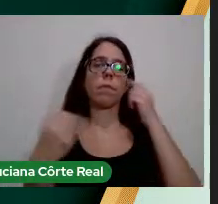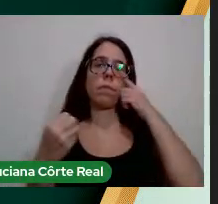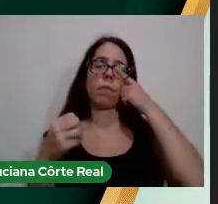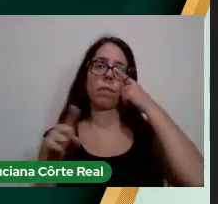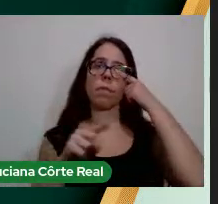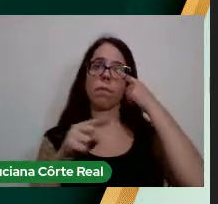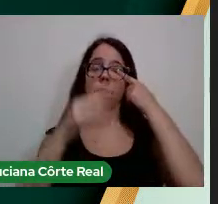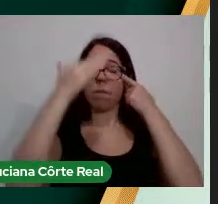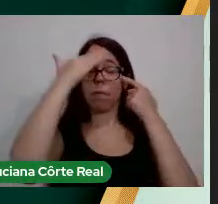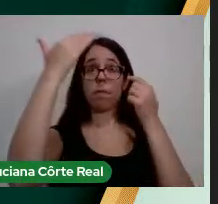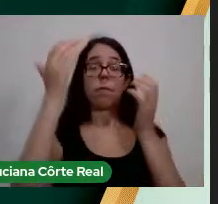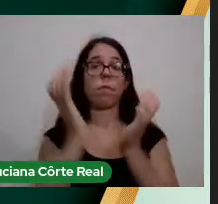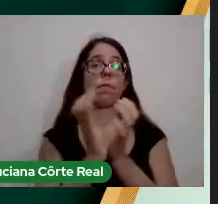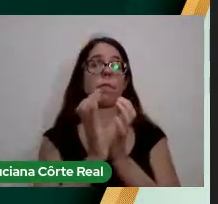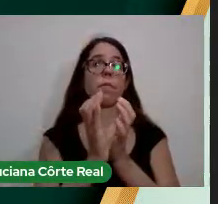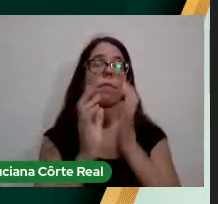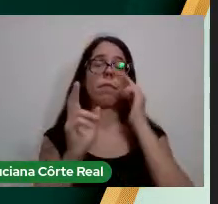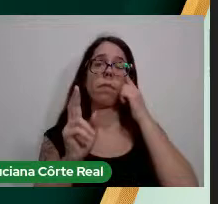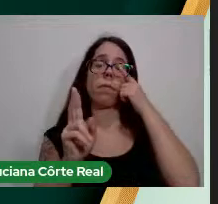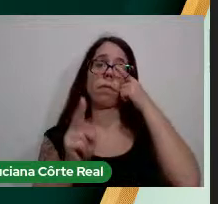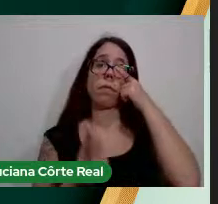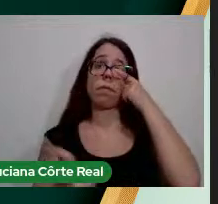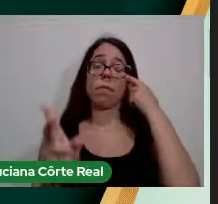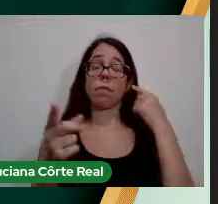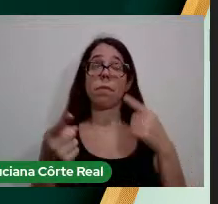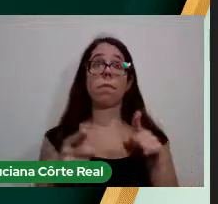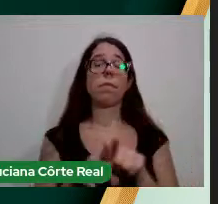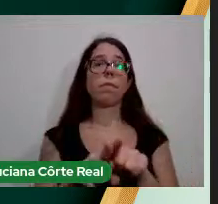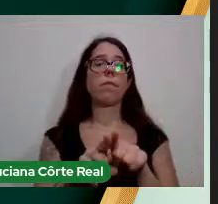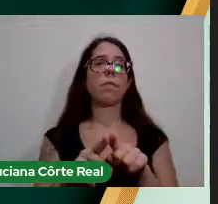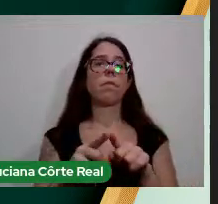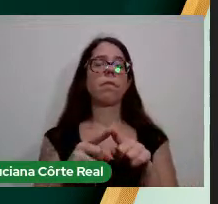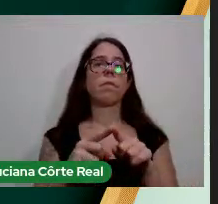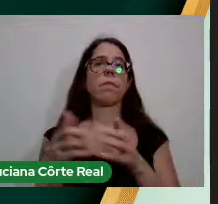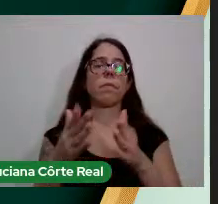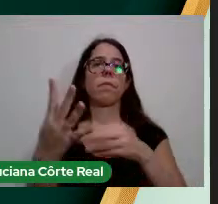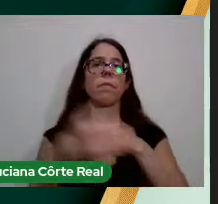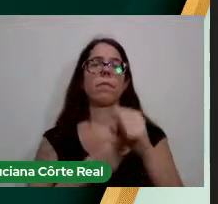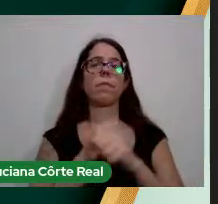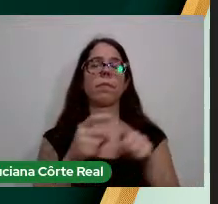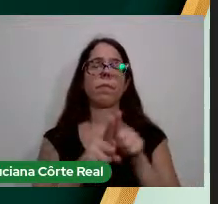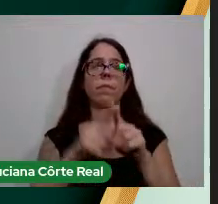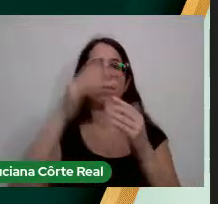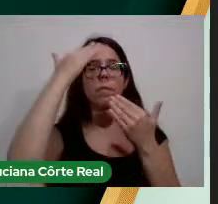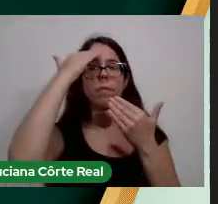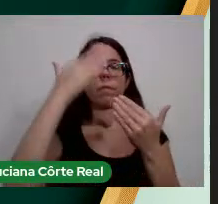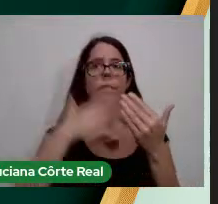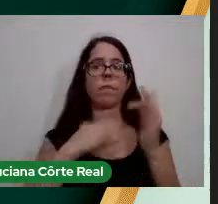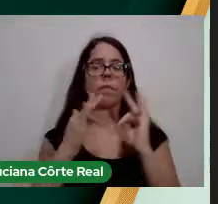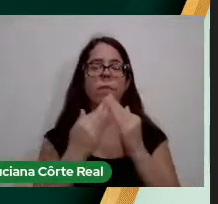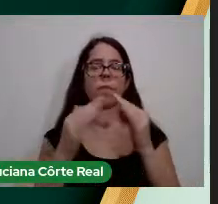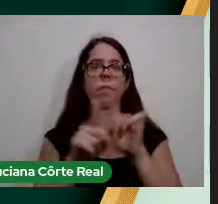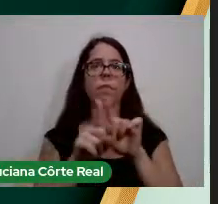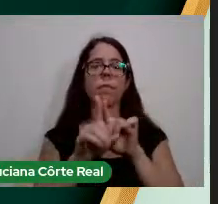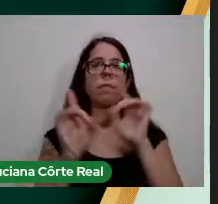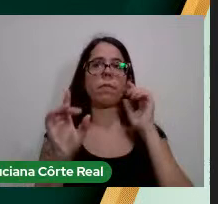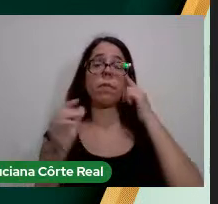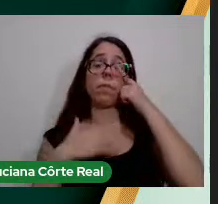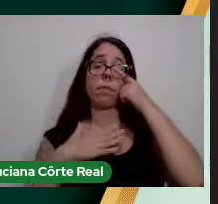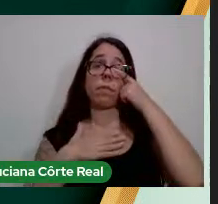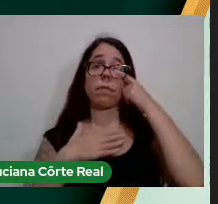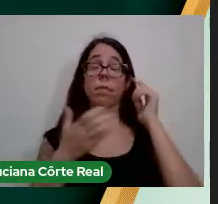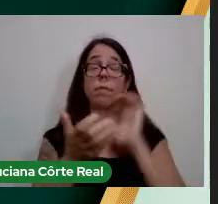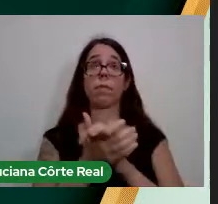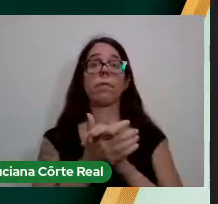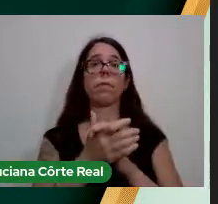colegas Incansáveis parceiros Durante essa jornada De quatro anos Agradeço aos meus familiares E especialmente A minha esposa